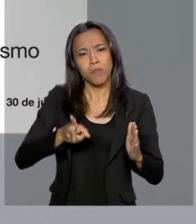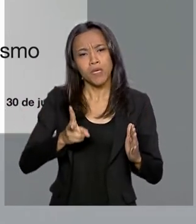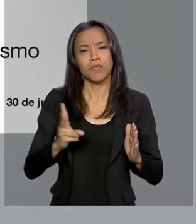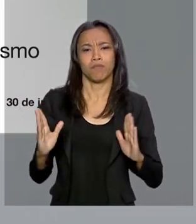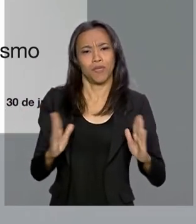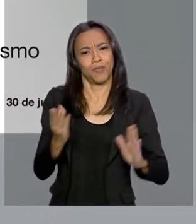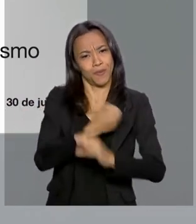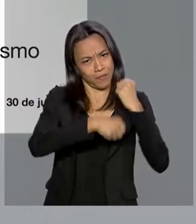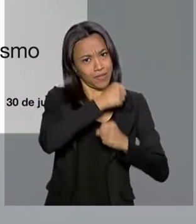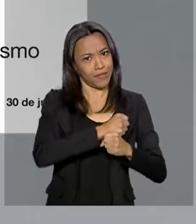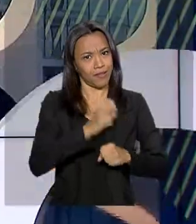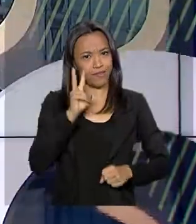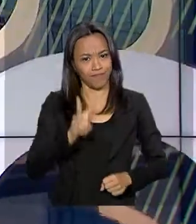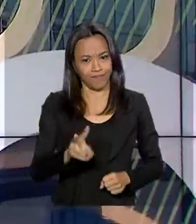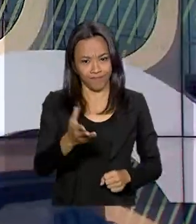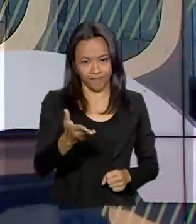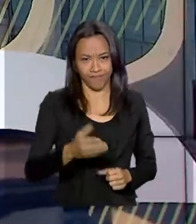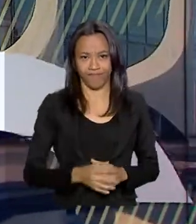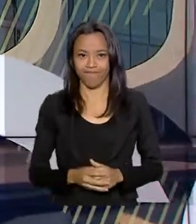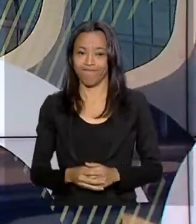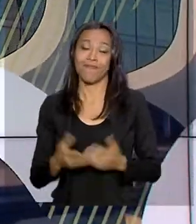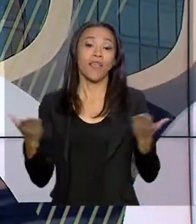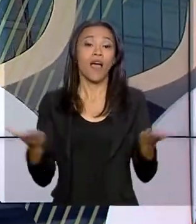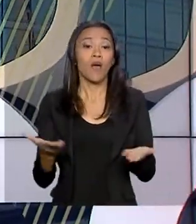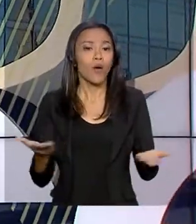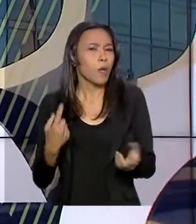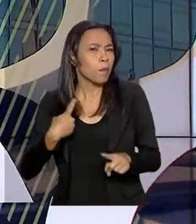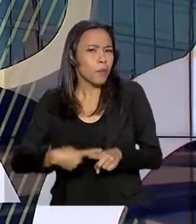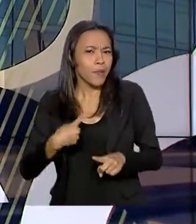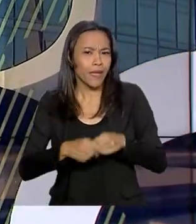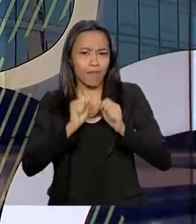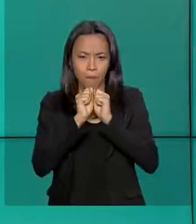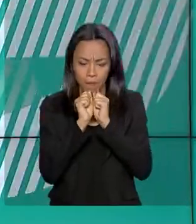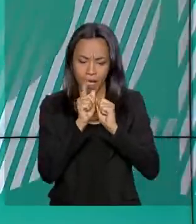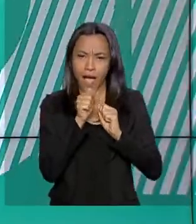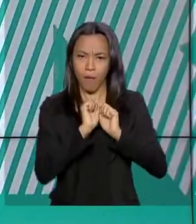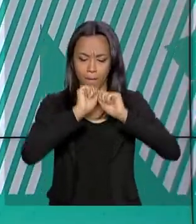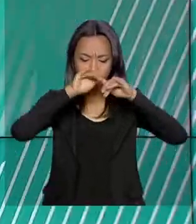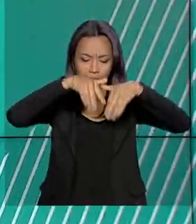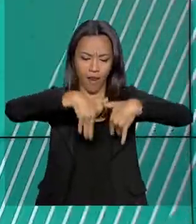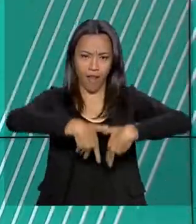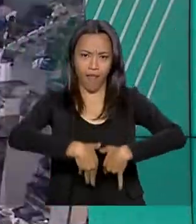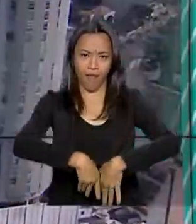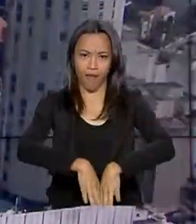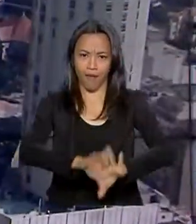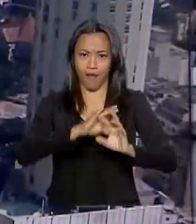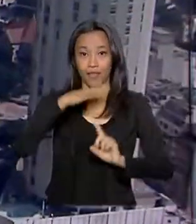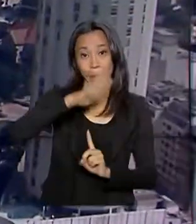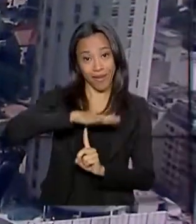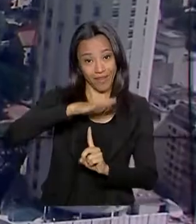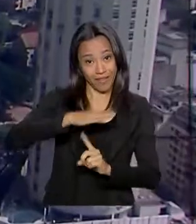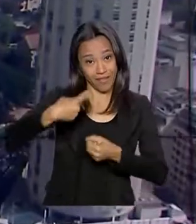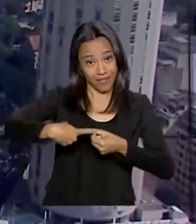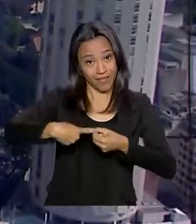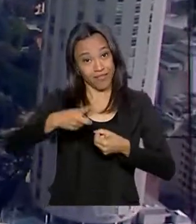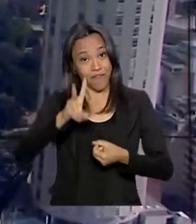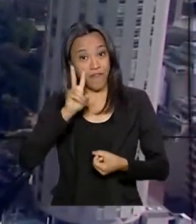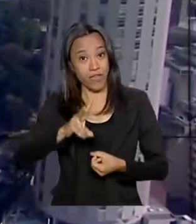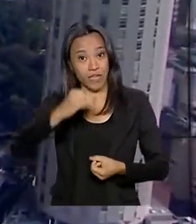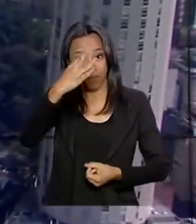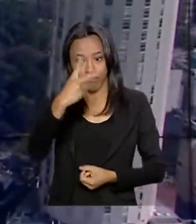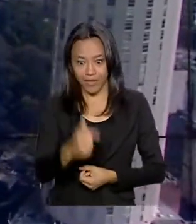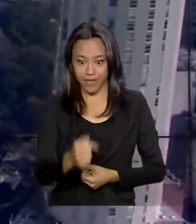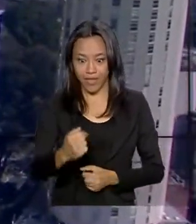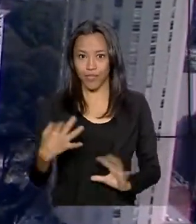passado. Vamos ver agora por que as cataratas do Iguaçu estão entre as sete maravilhas do mundo e